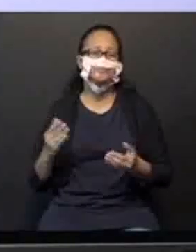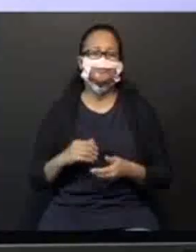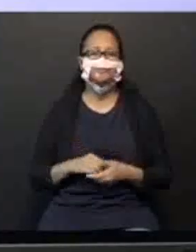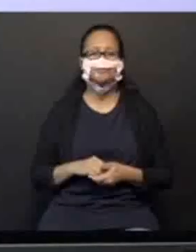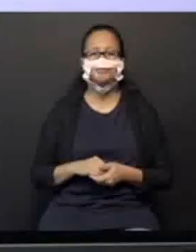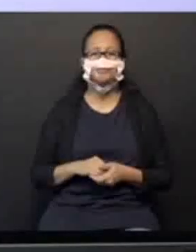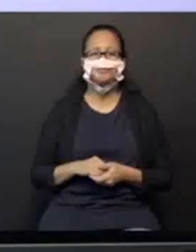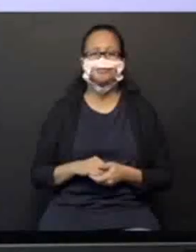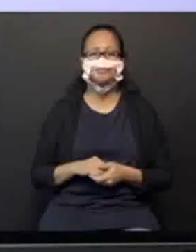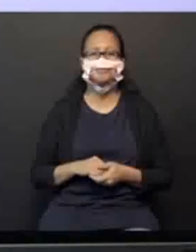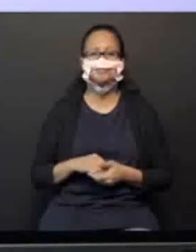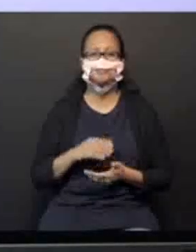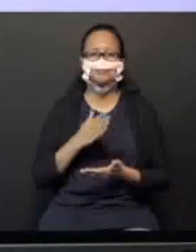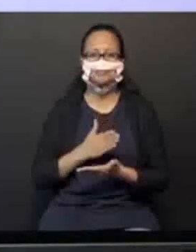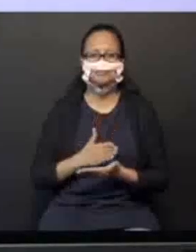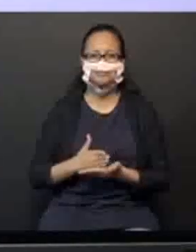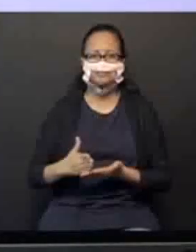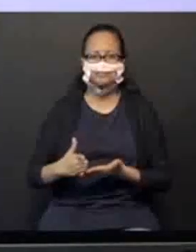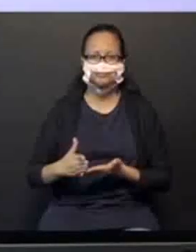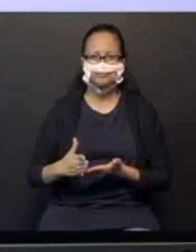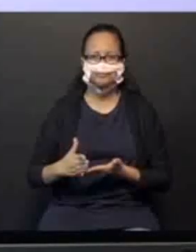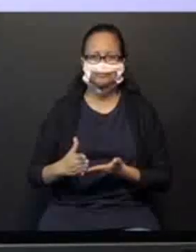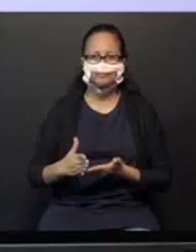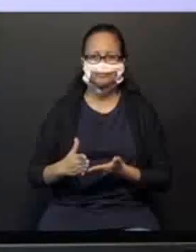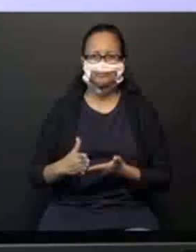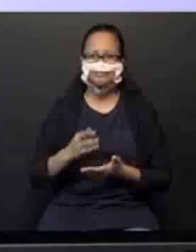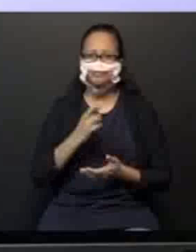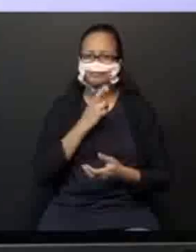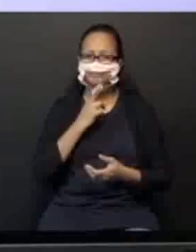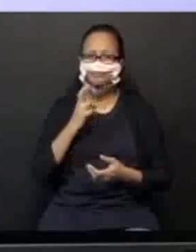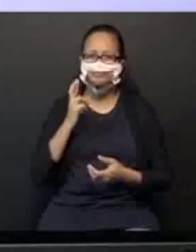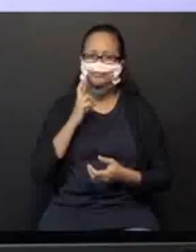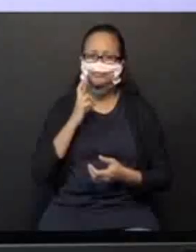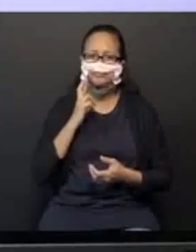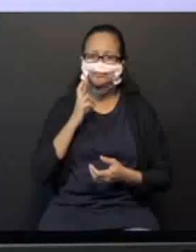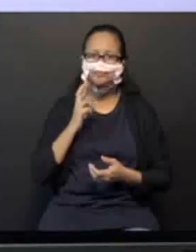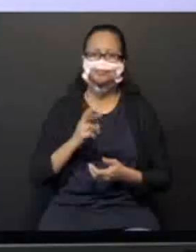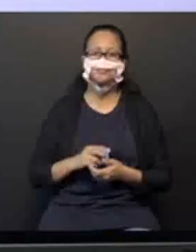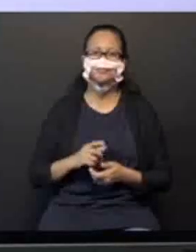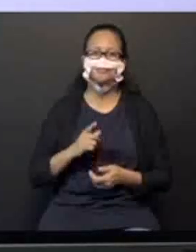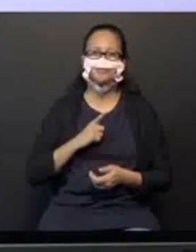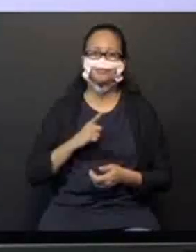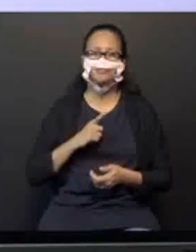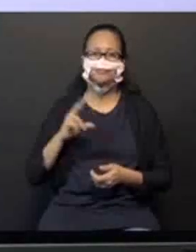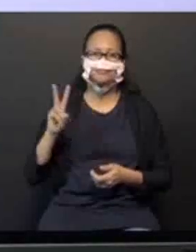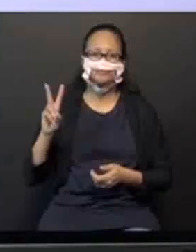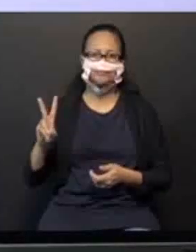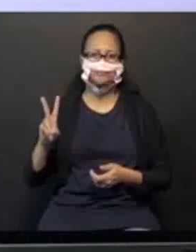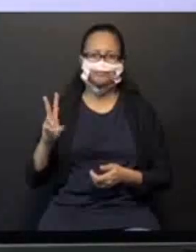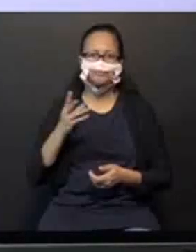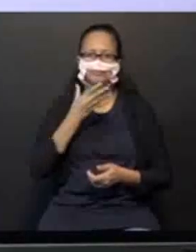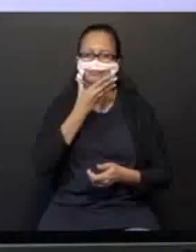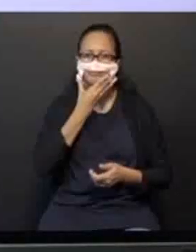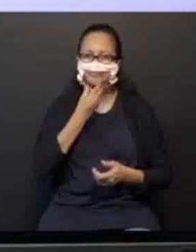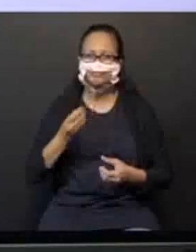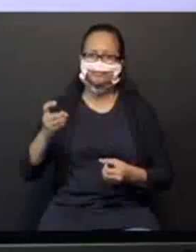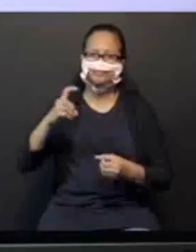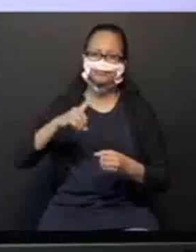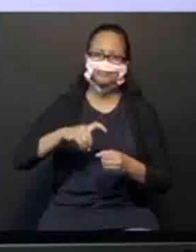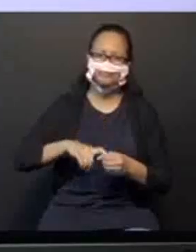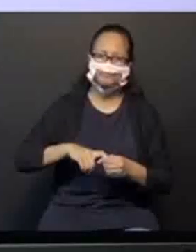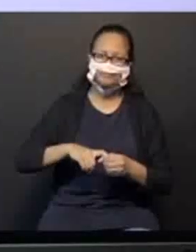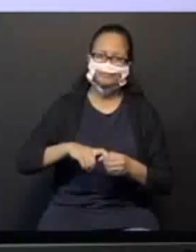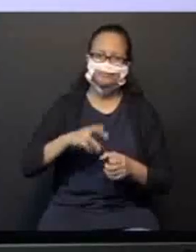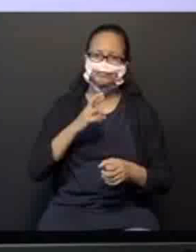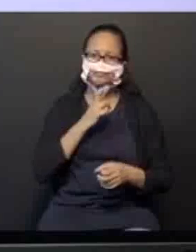Vamos começar pelo refeitório. Olha lá dentro. Temos dois homens no refeitório. A tia